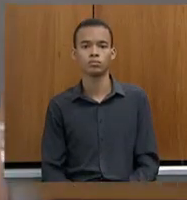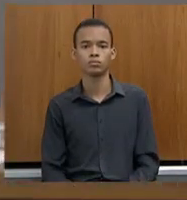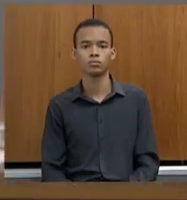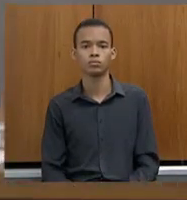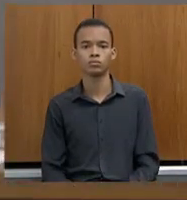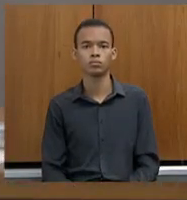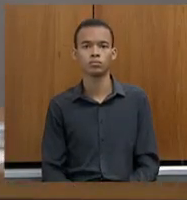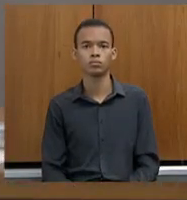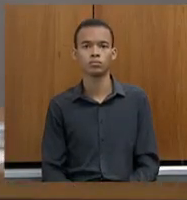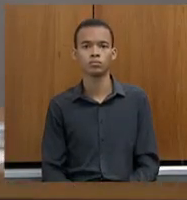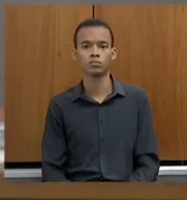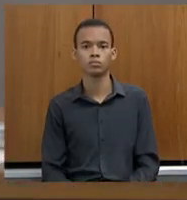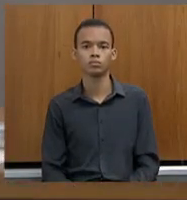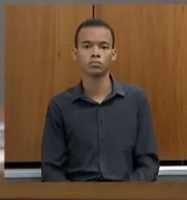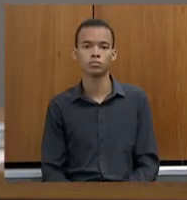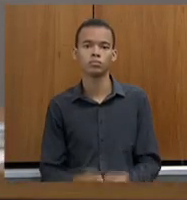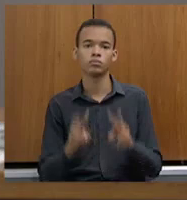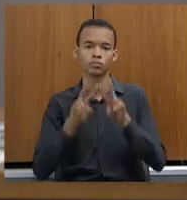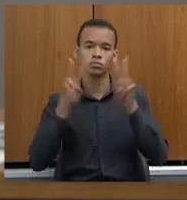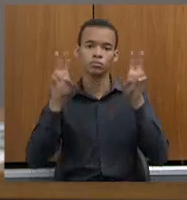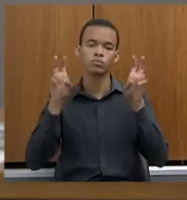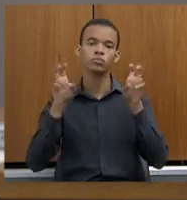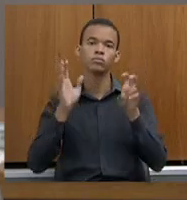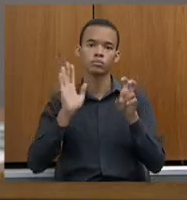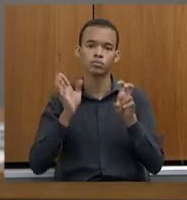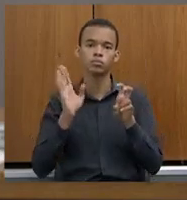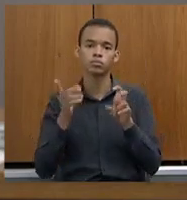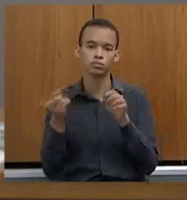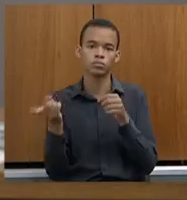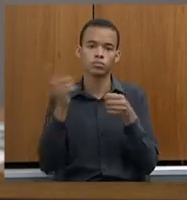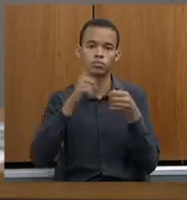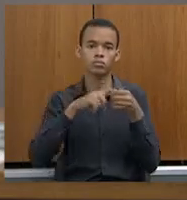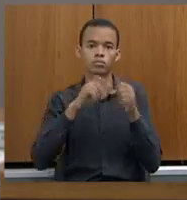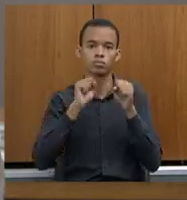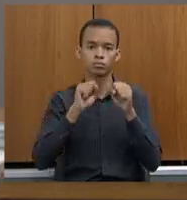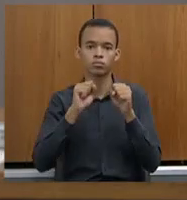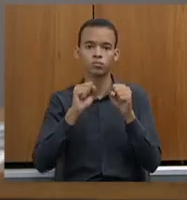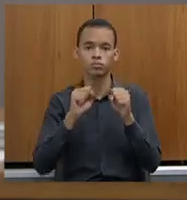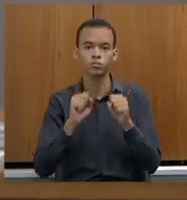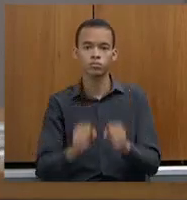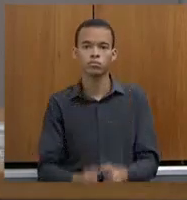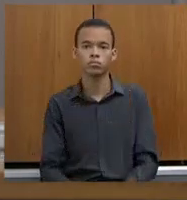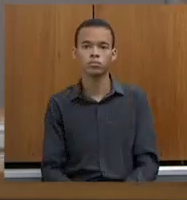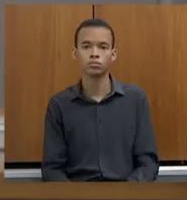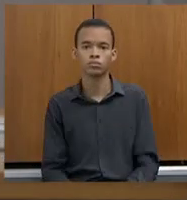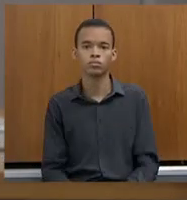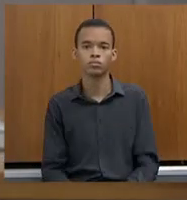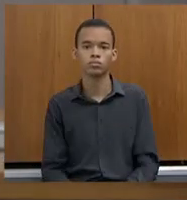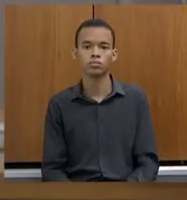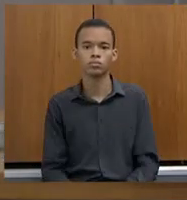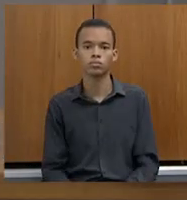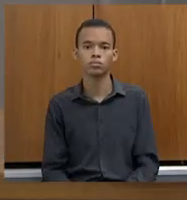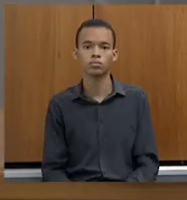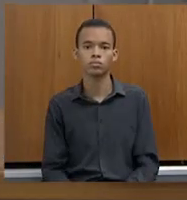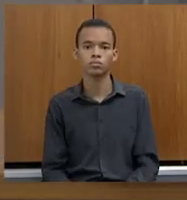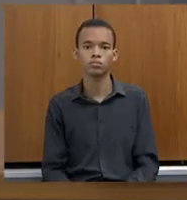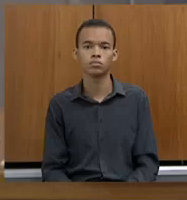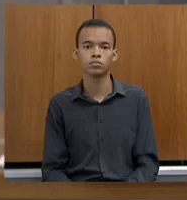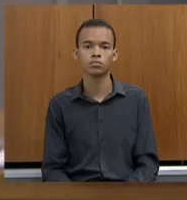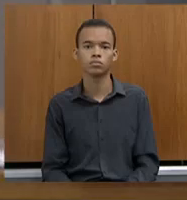pode seguir. Aliás, volte, por gentileza. No painel de indicadores está aí o tipo de